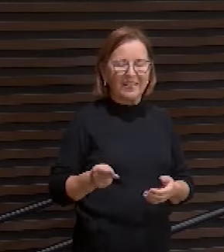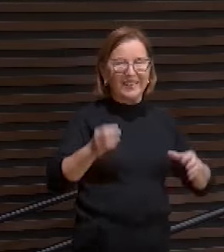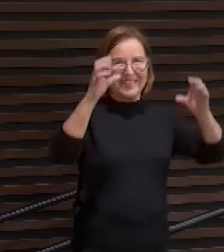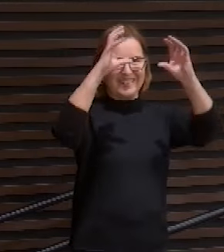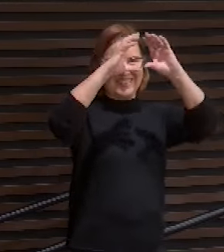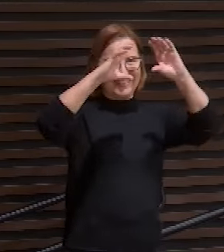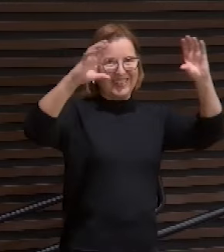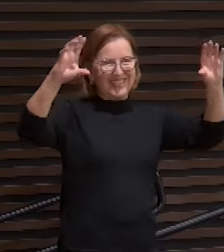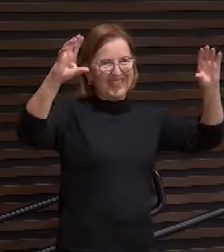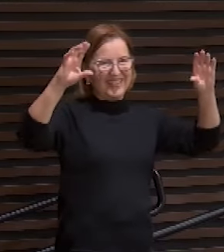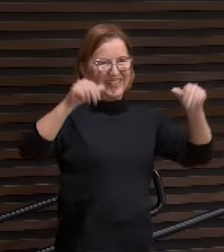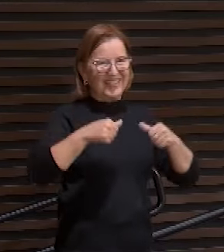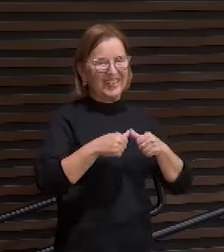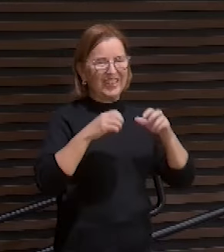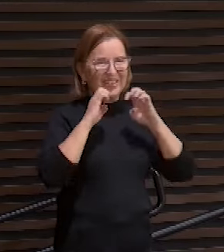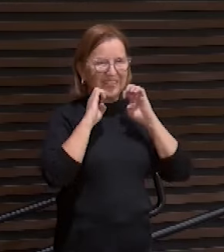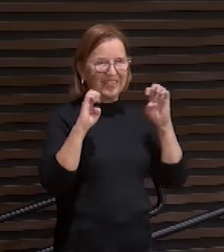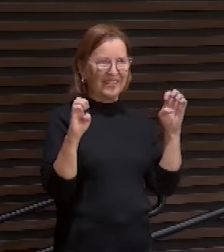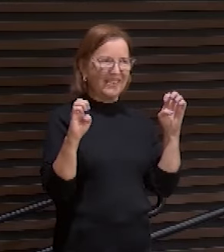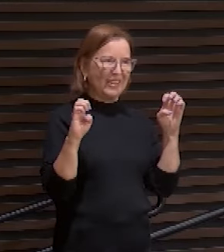e seu evangelho